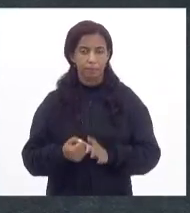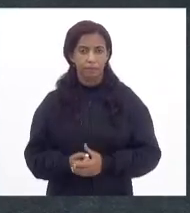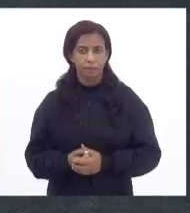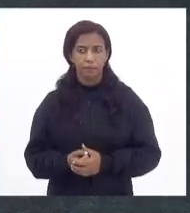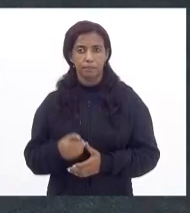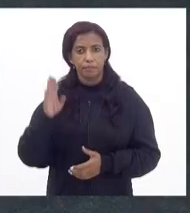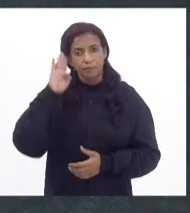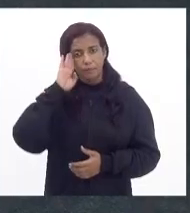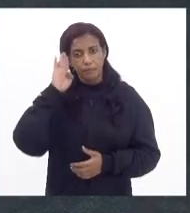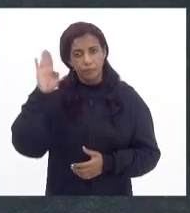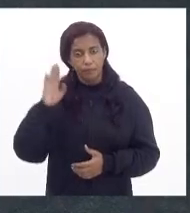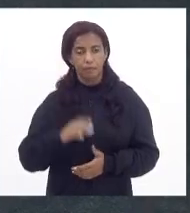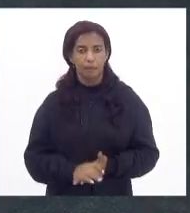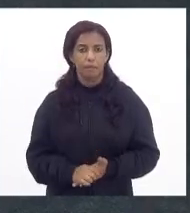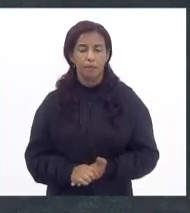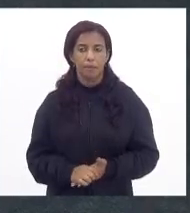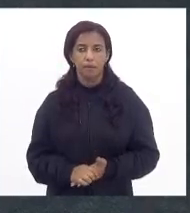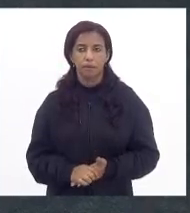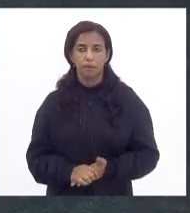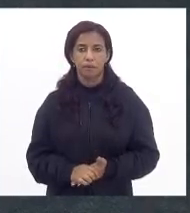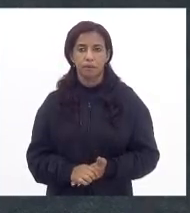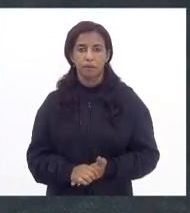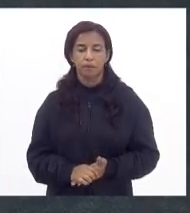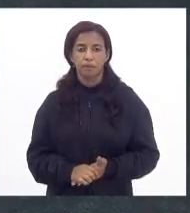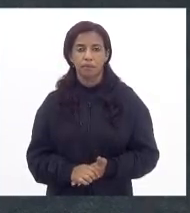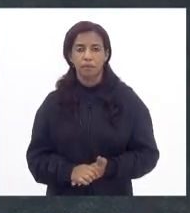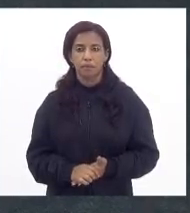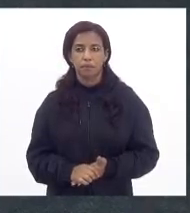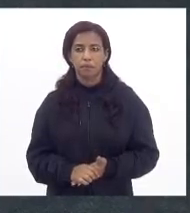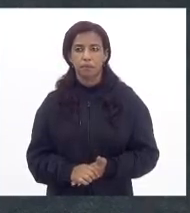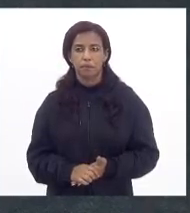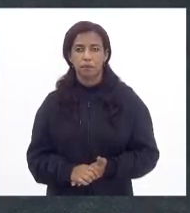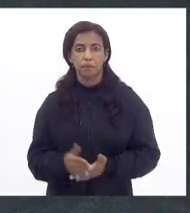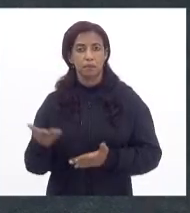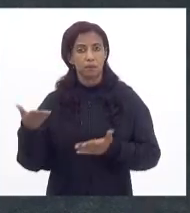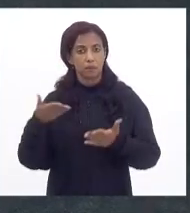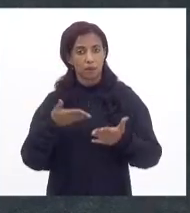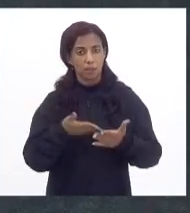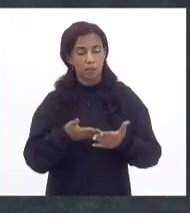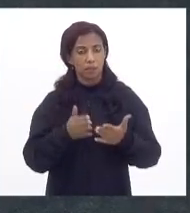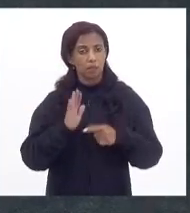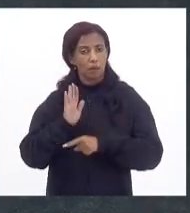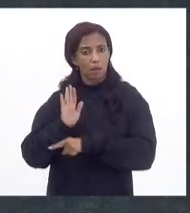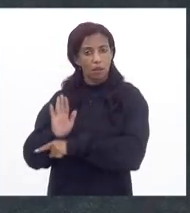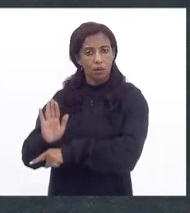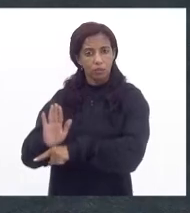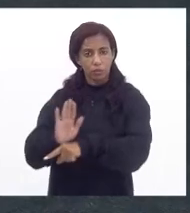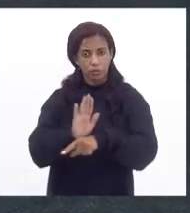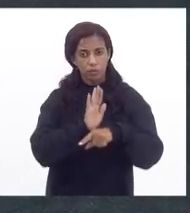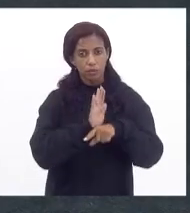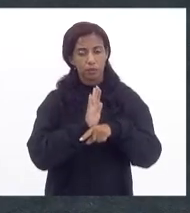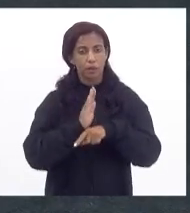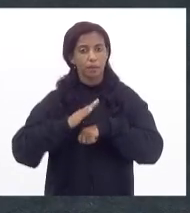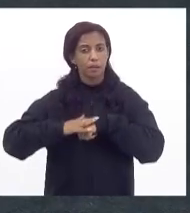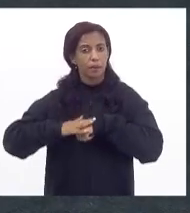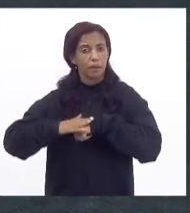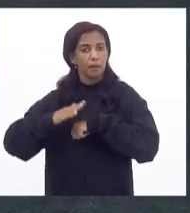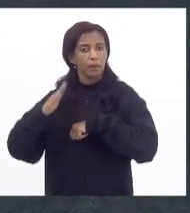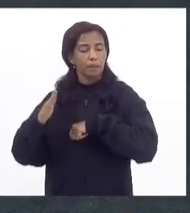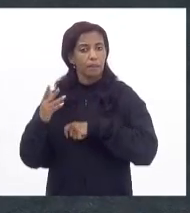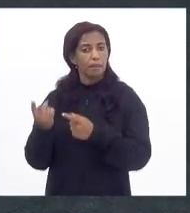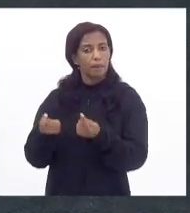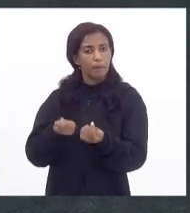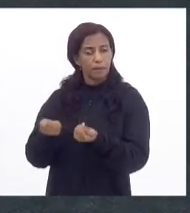principalmente, implementá-la, ele vai auxiliar muito mais a